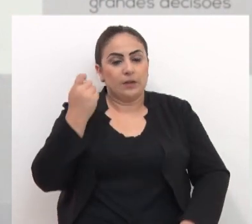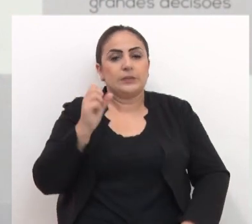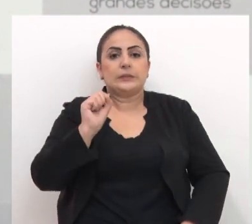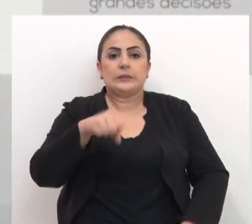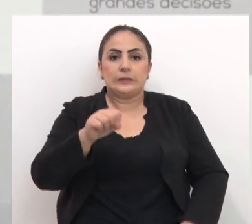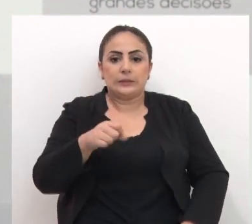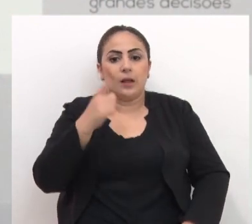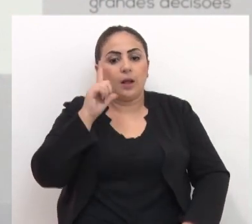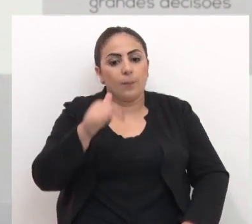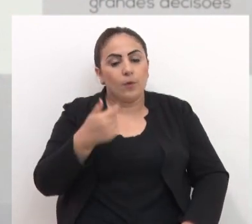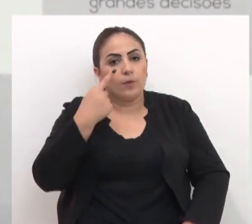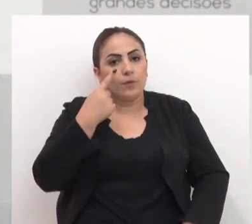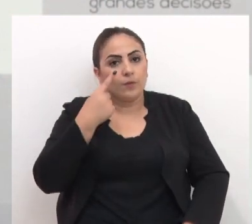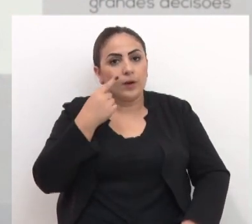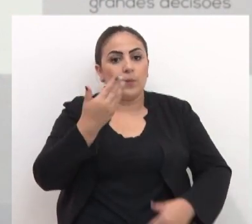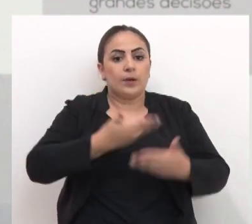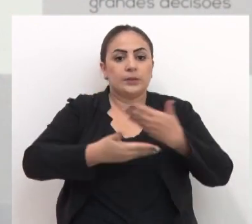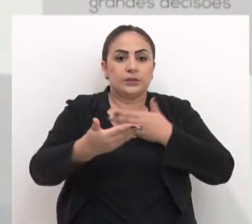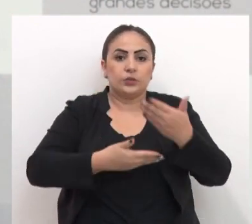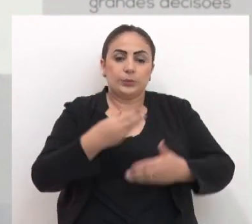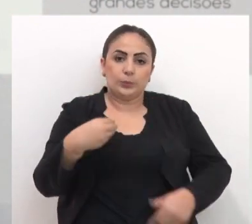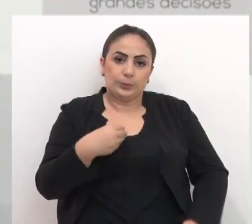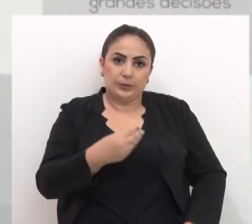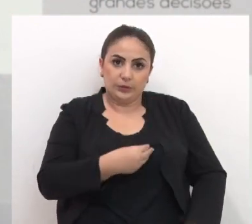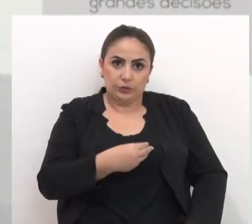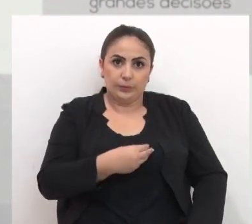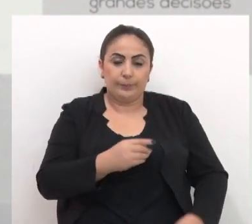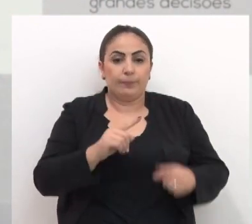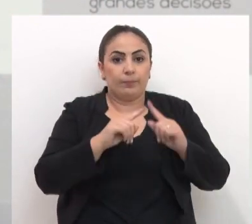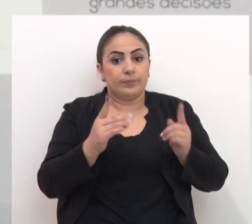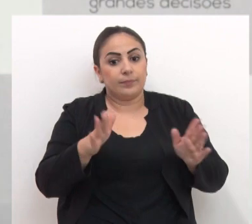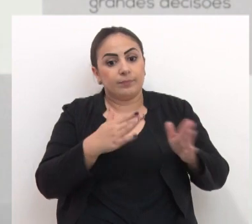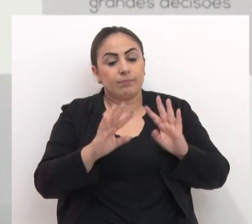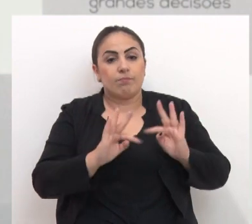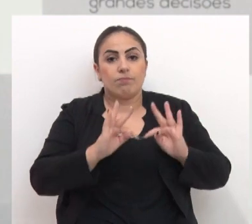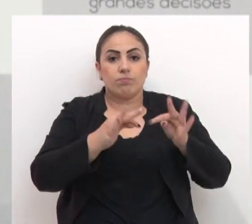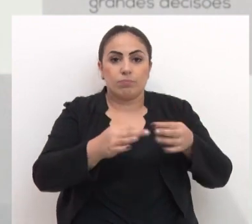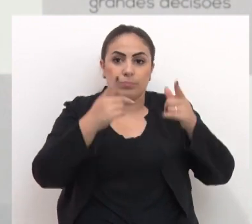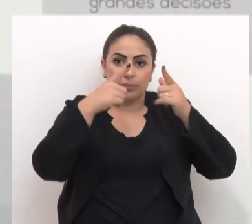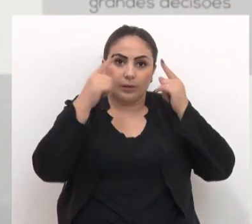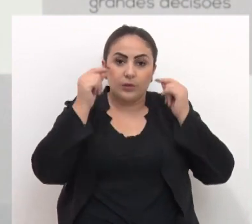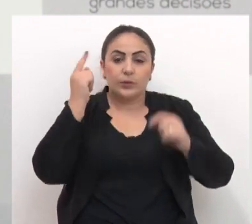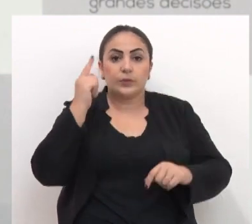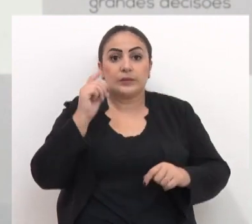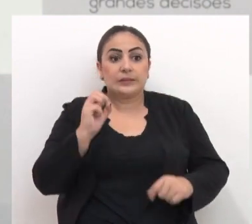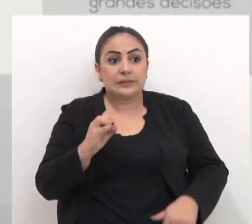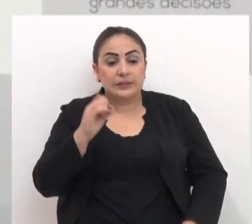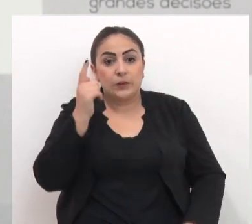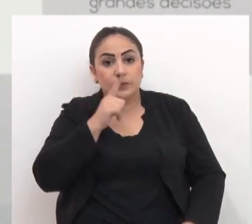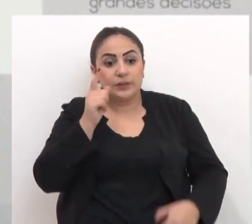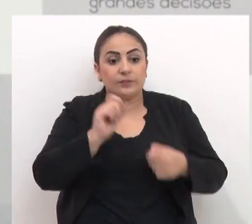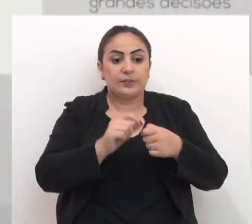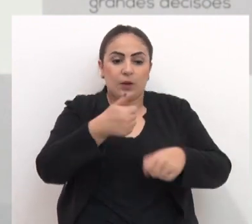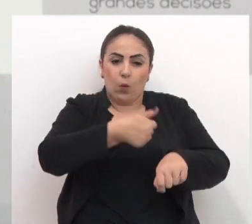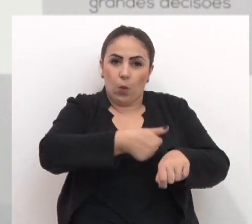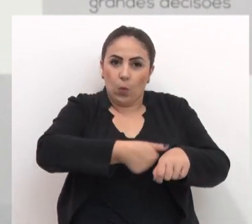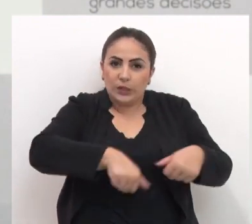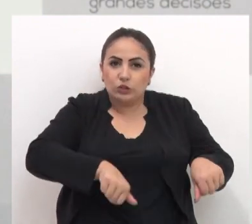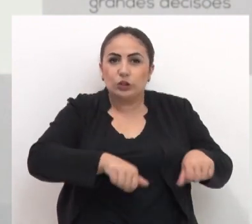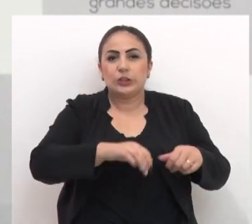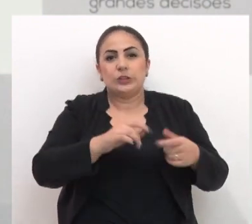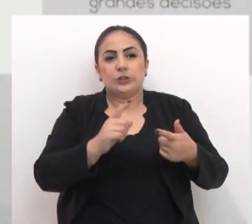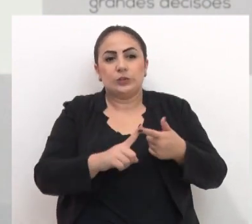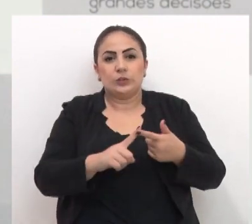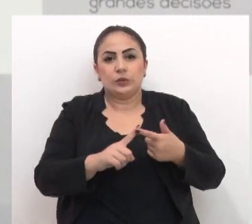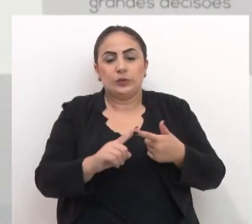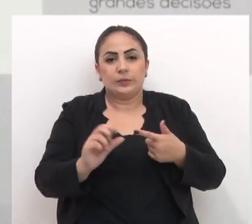os casos mais graves sim posteriormente passando então para o atendimento de um médico. Mas muitas vezes o técnico de enfermagem às vezes quando é para